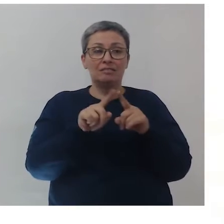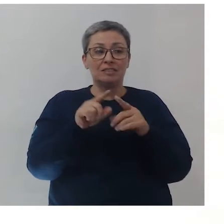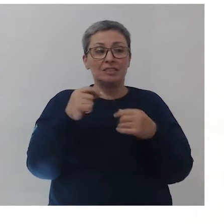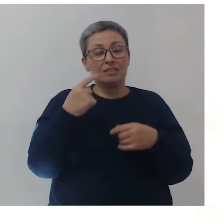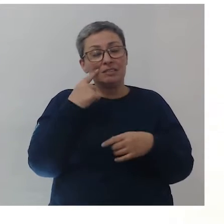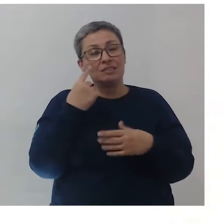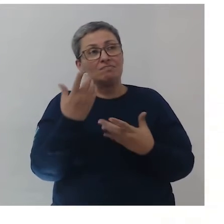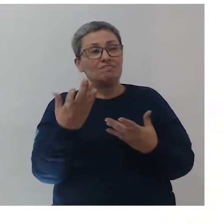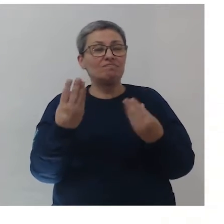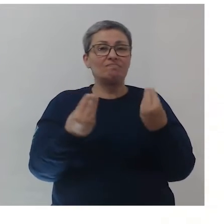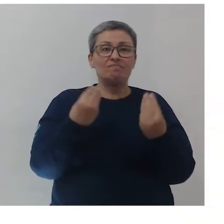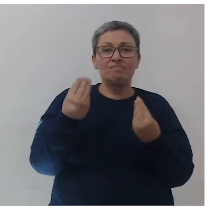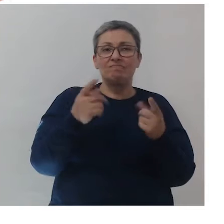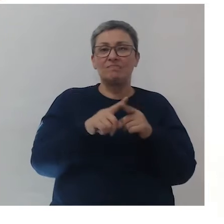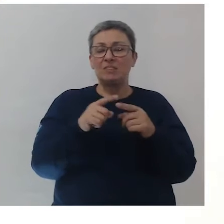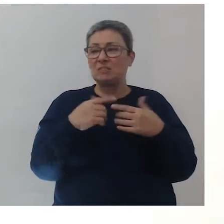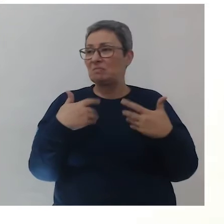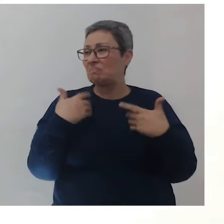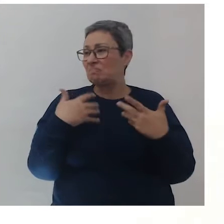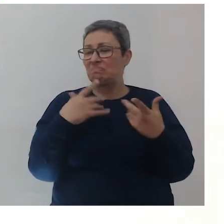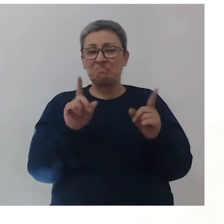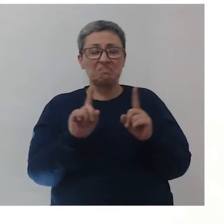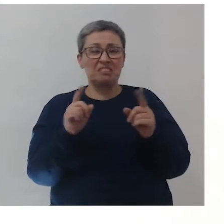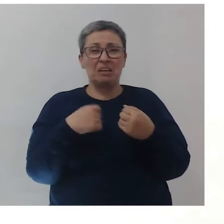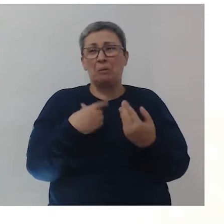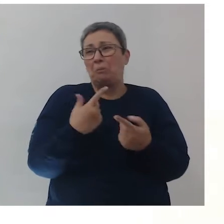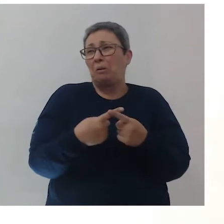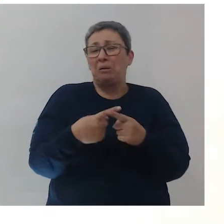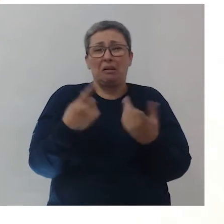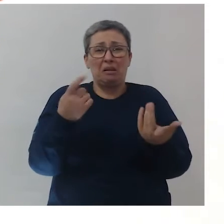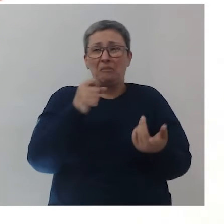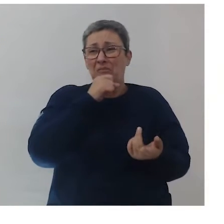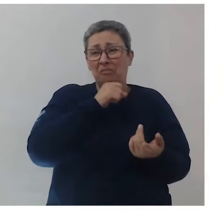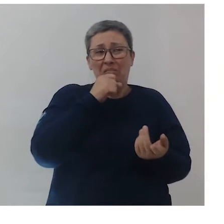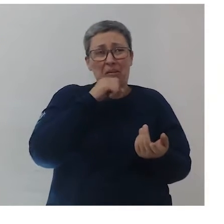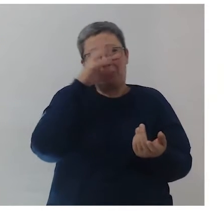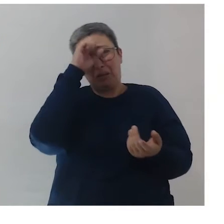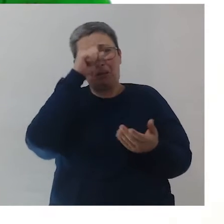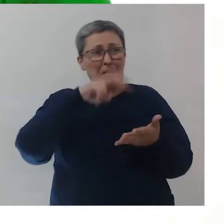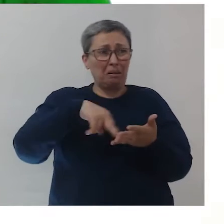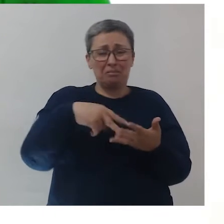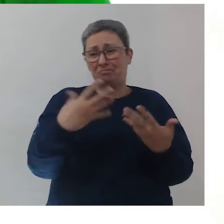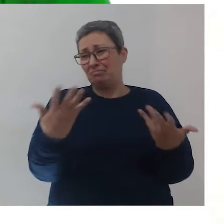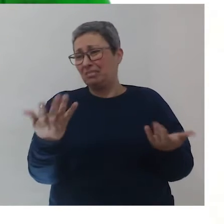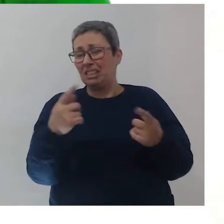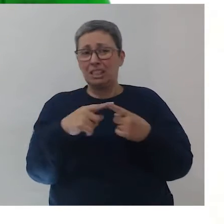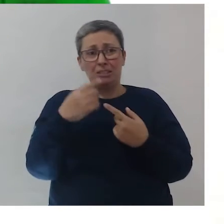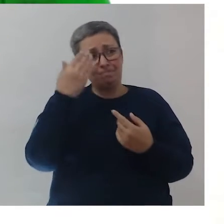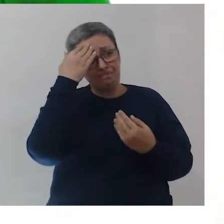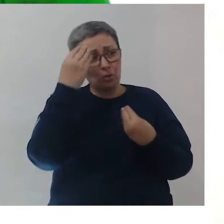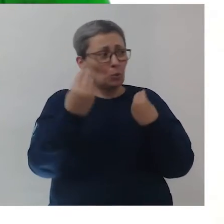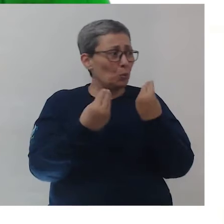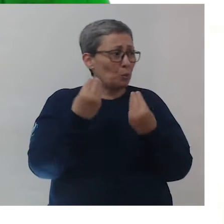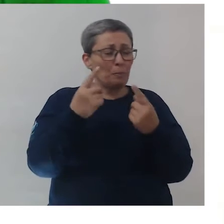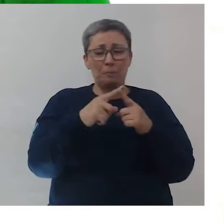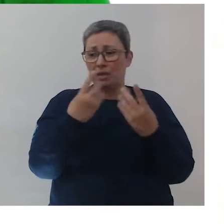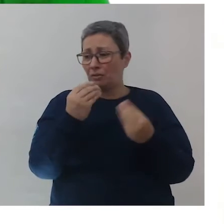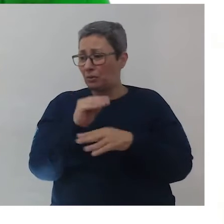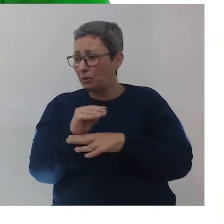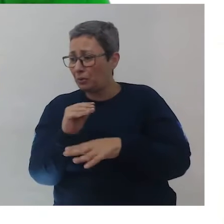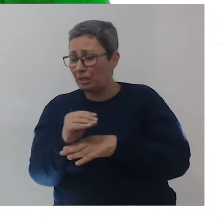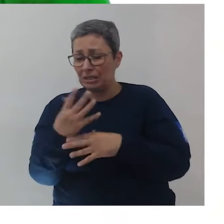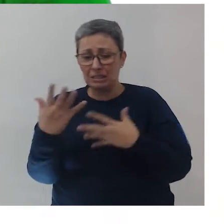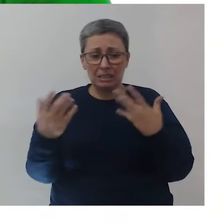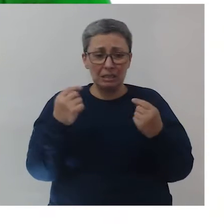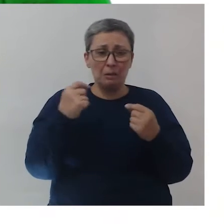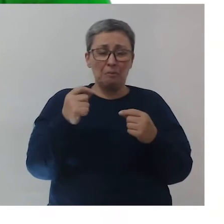aí dormi, então eu não tinha animação para nada, mas eu não falava para que a gente veio aprender ali. Aí eu ficava assim com vergonha de estudar, porque